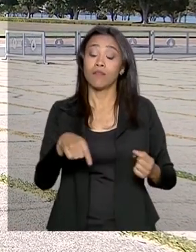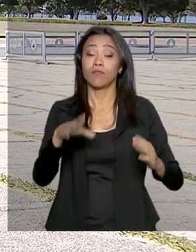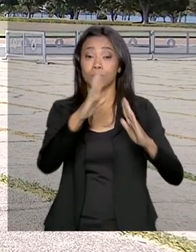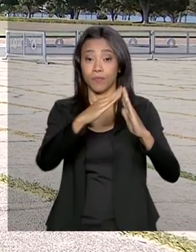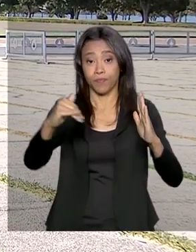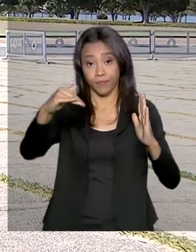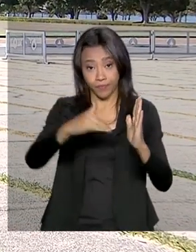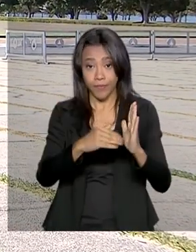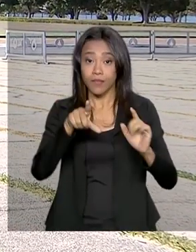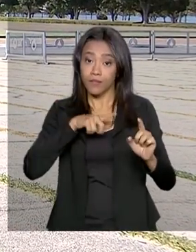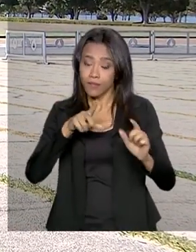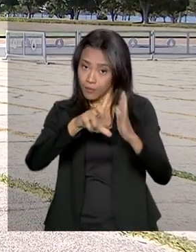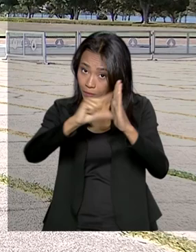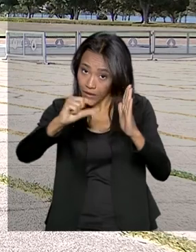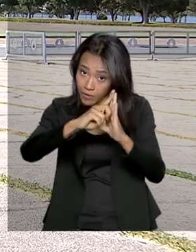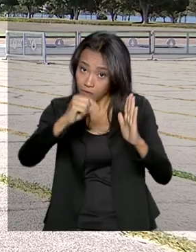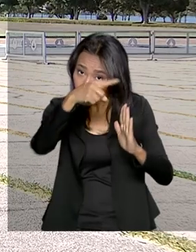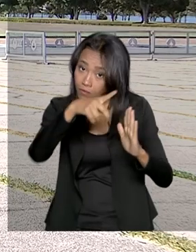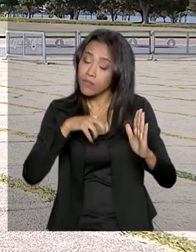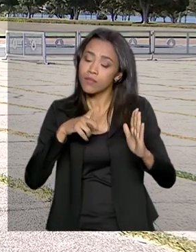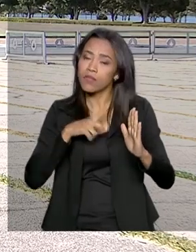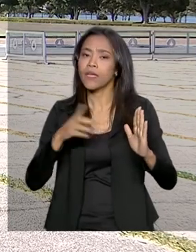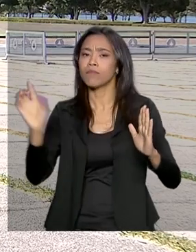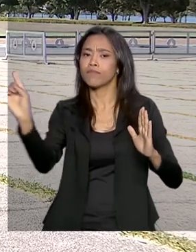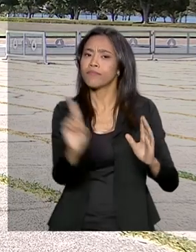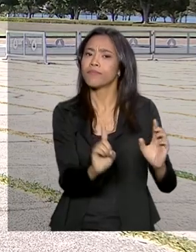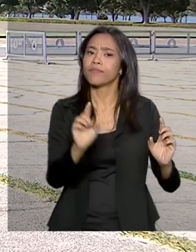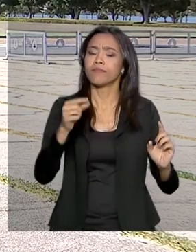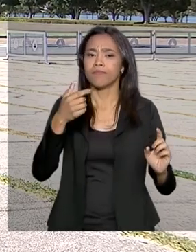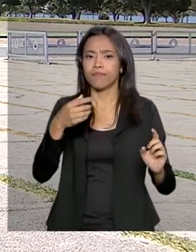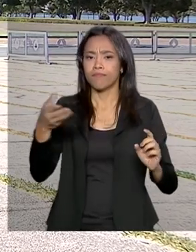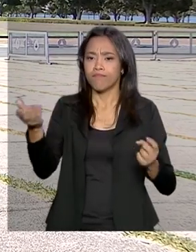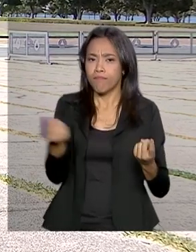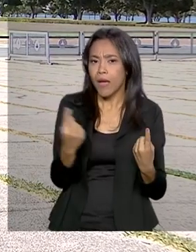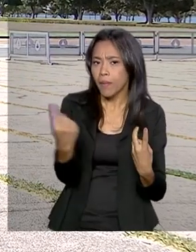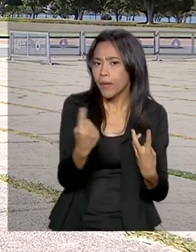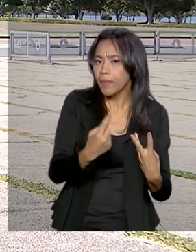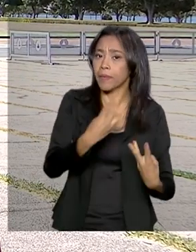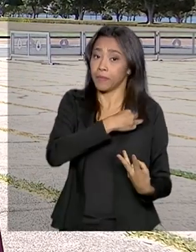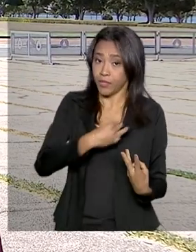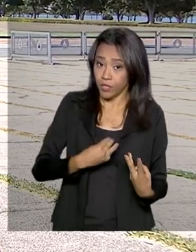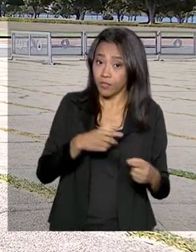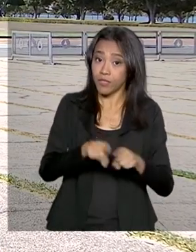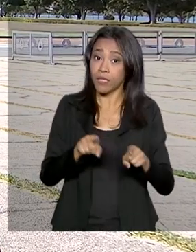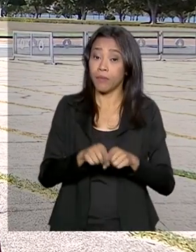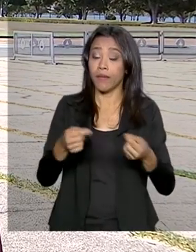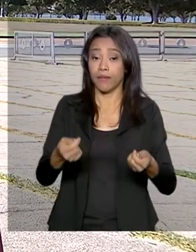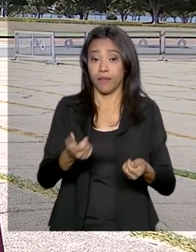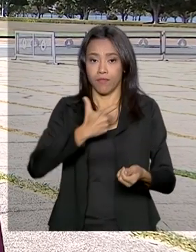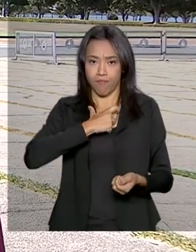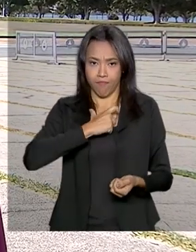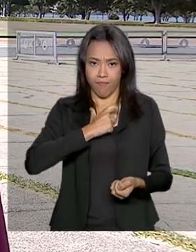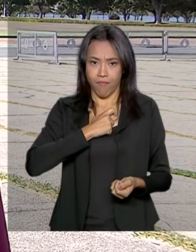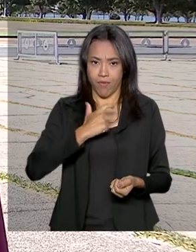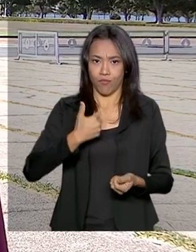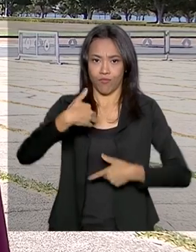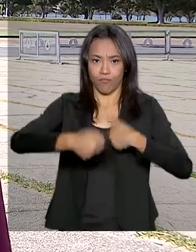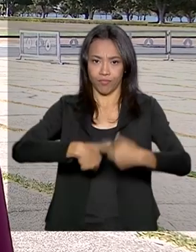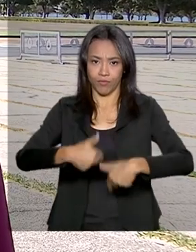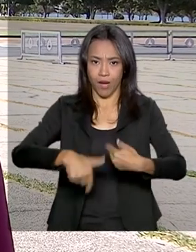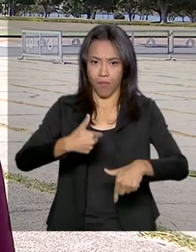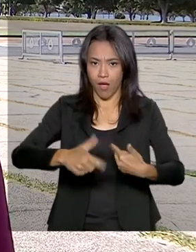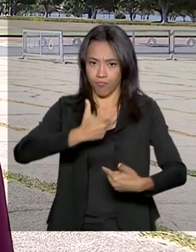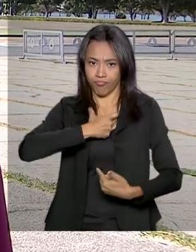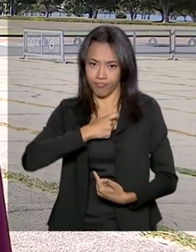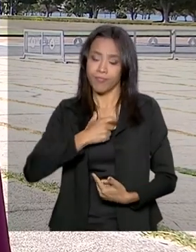ministros e também participa da entrega da Ordem do Mérito Judiciário do Trabalho. E ontem, o presidente entregou